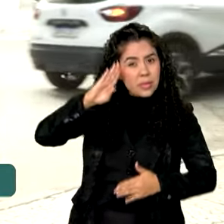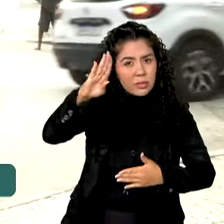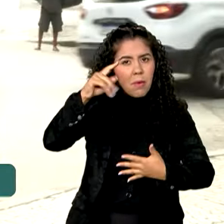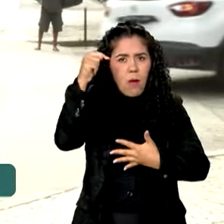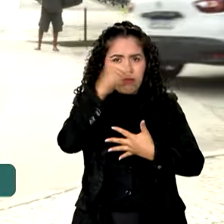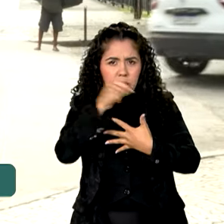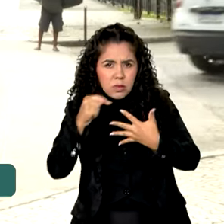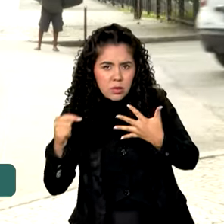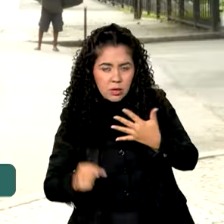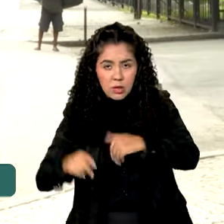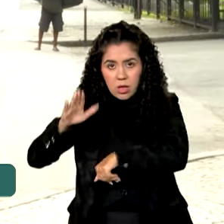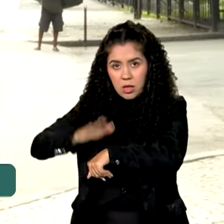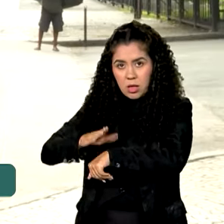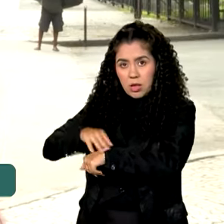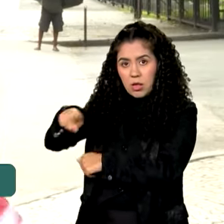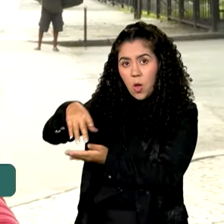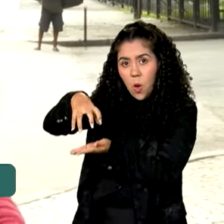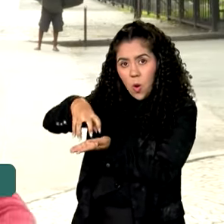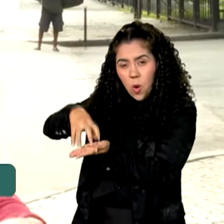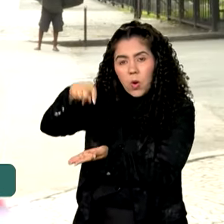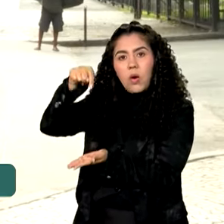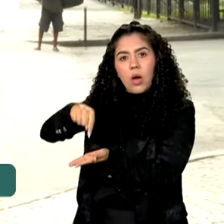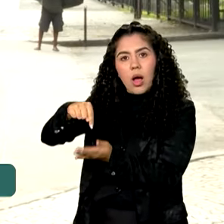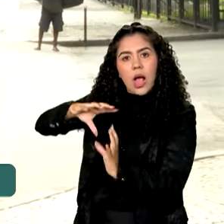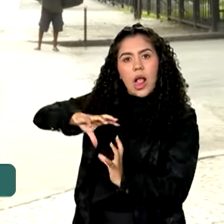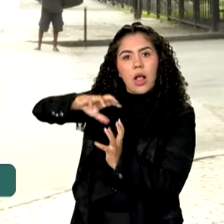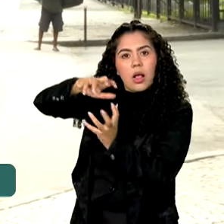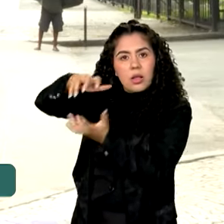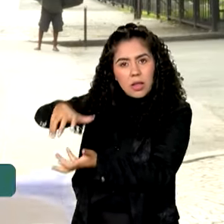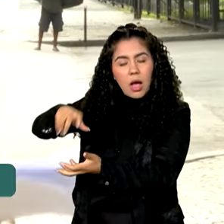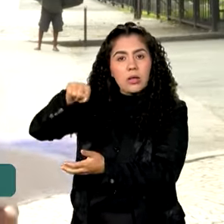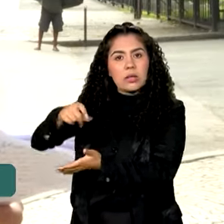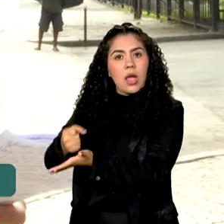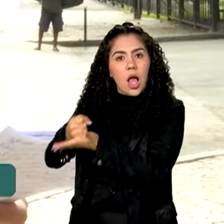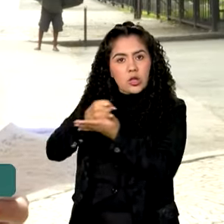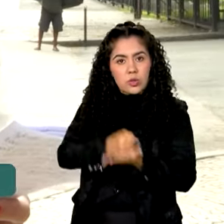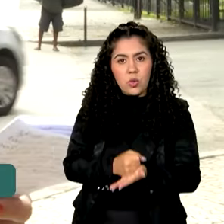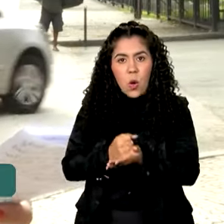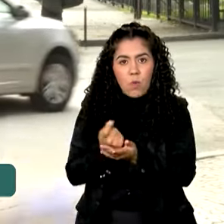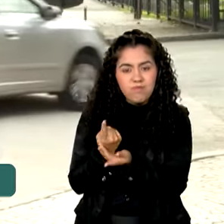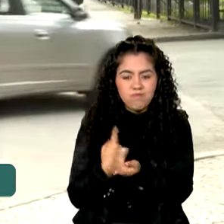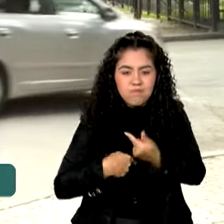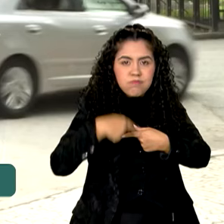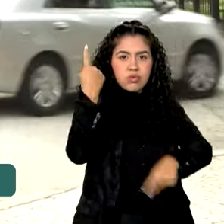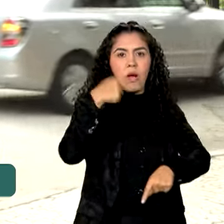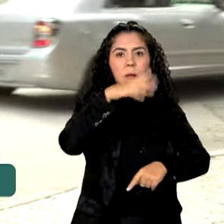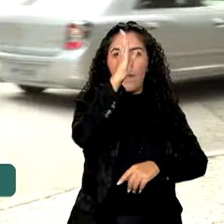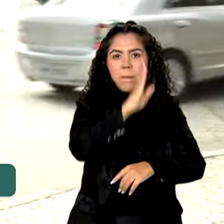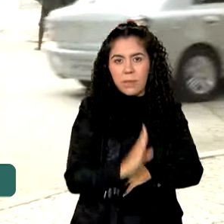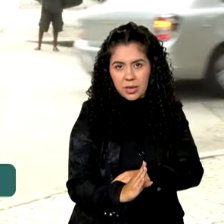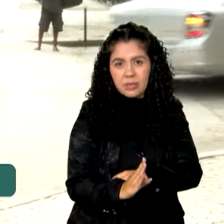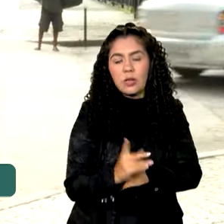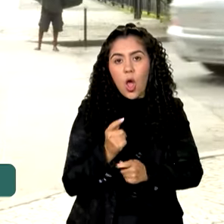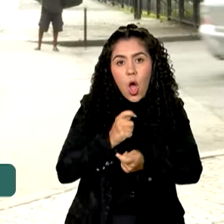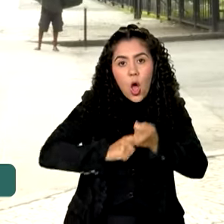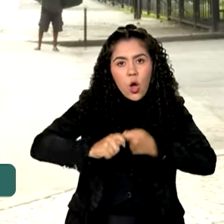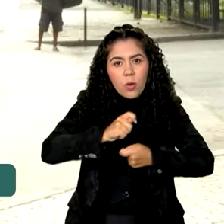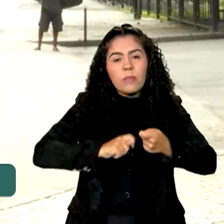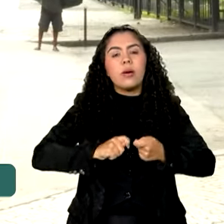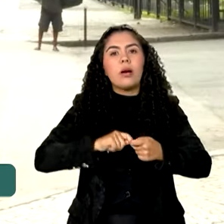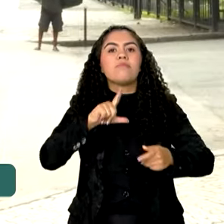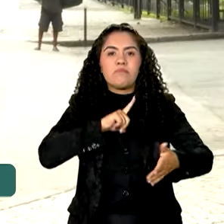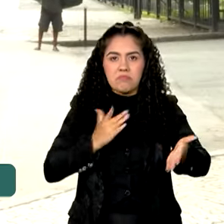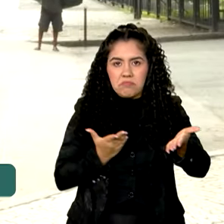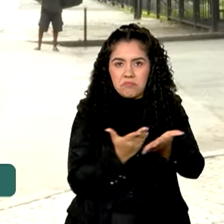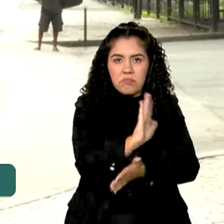pela instituição internacional que ajudaram a alavancar a economia brasileira, está a aprovação pela Câmara